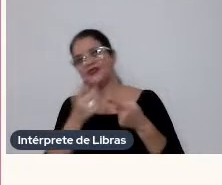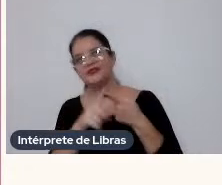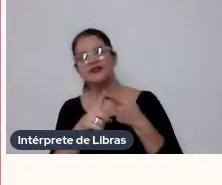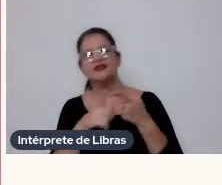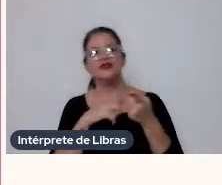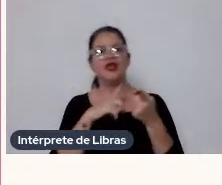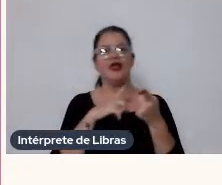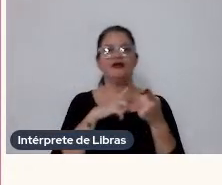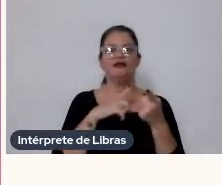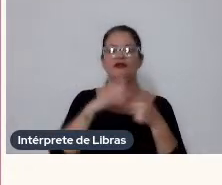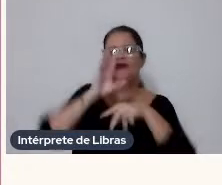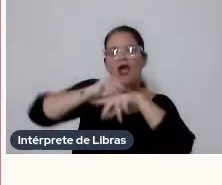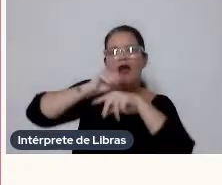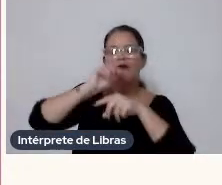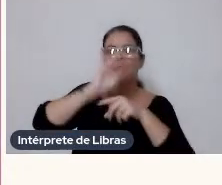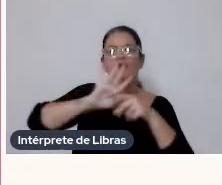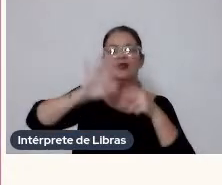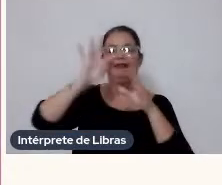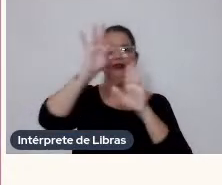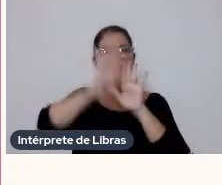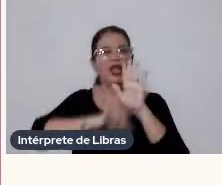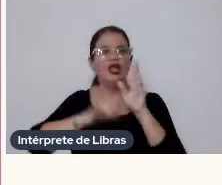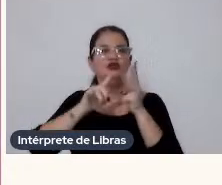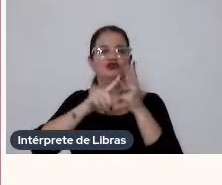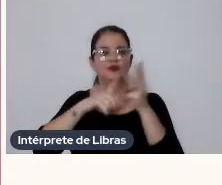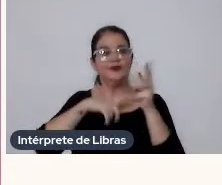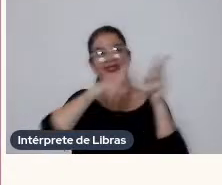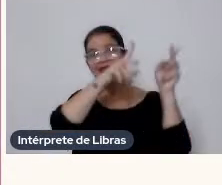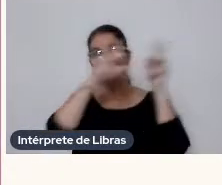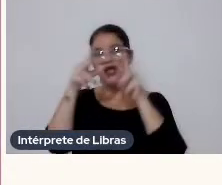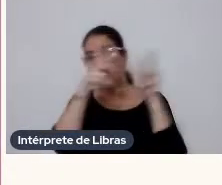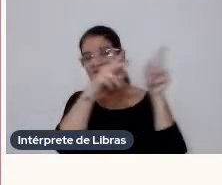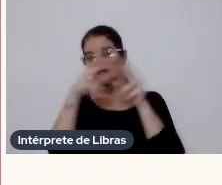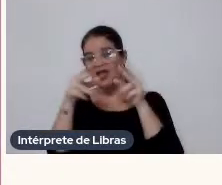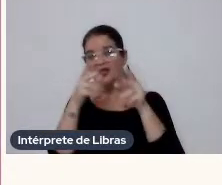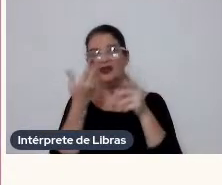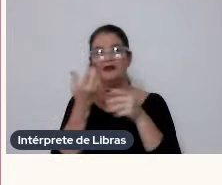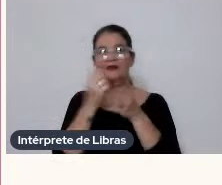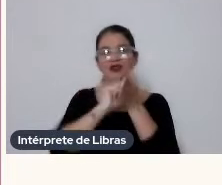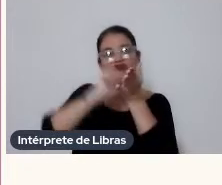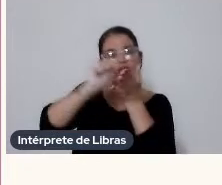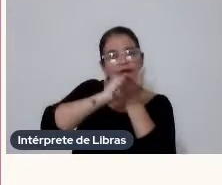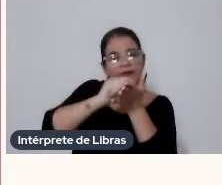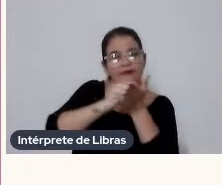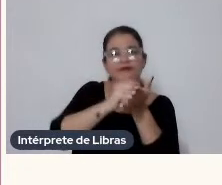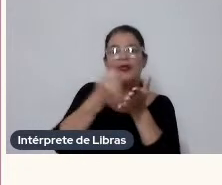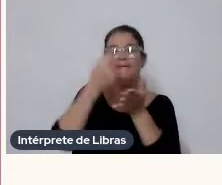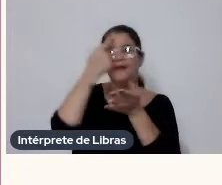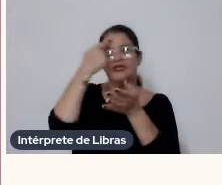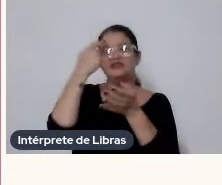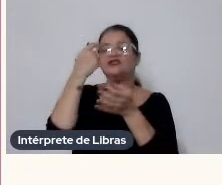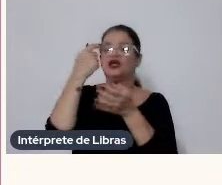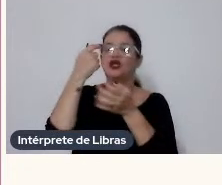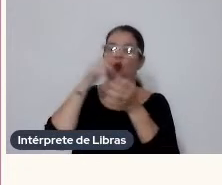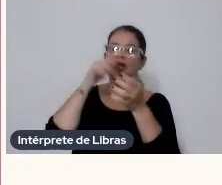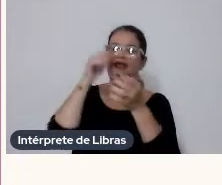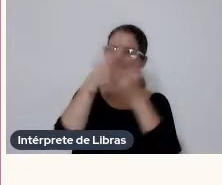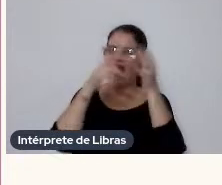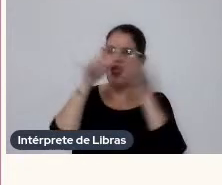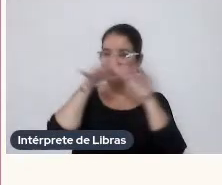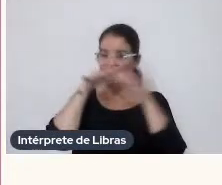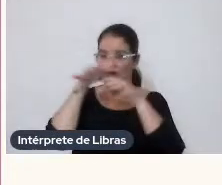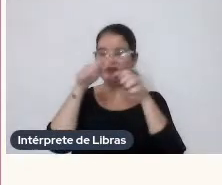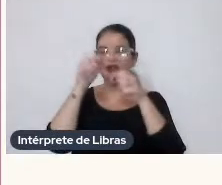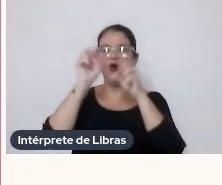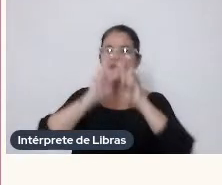imagem fotográfica Tinha texto E a série A gente meio que Formata Pensando em animação Pensando em audiovisual Da mesma maneira